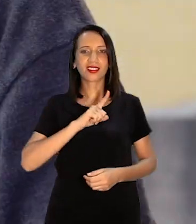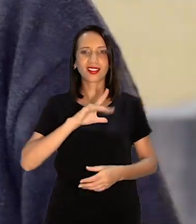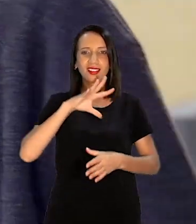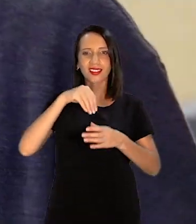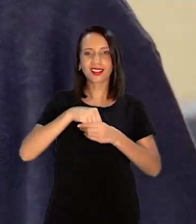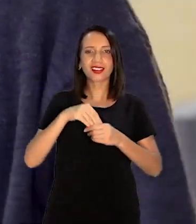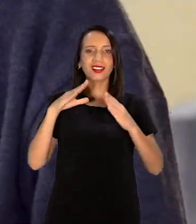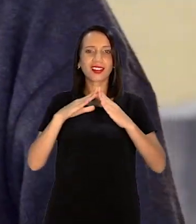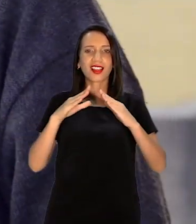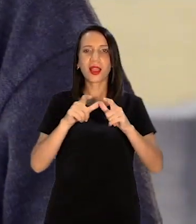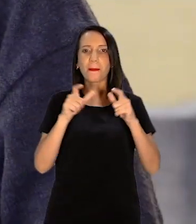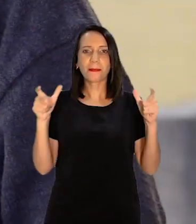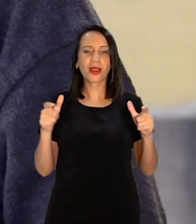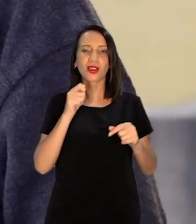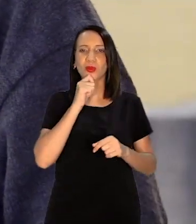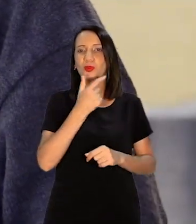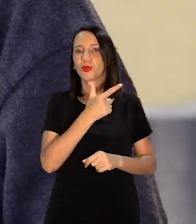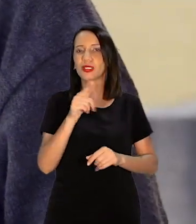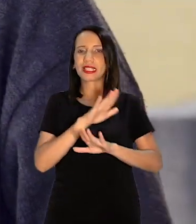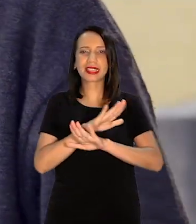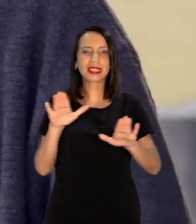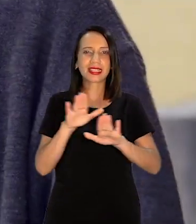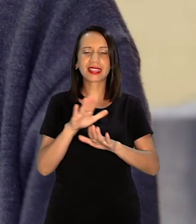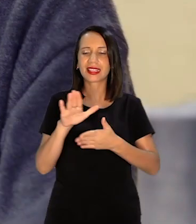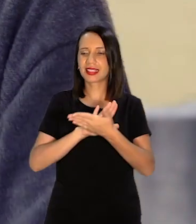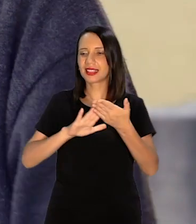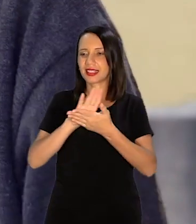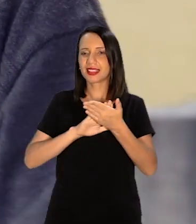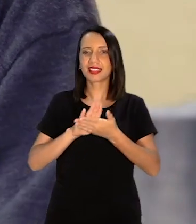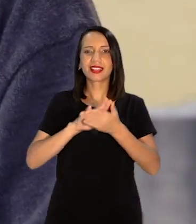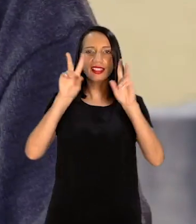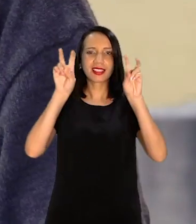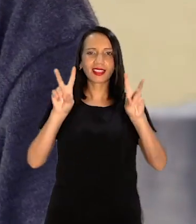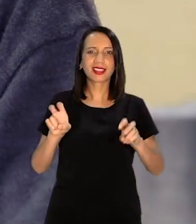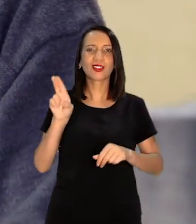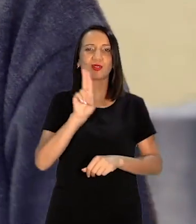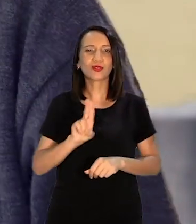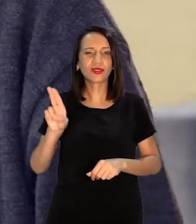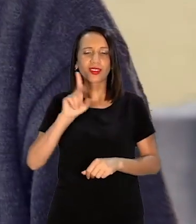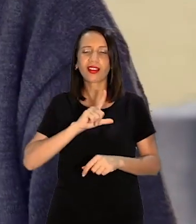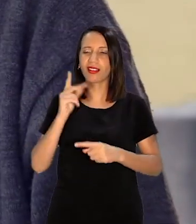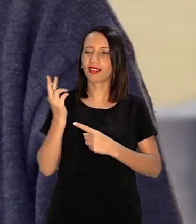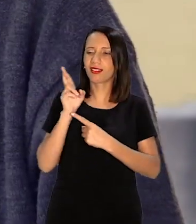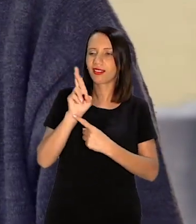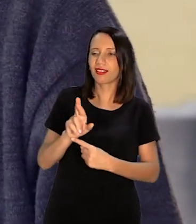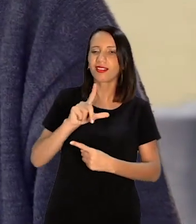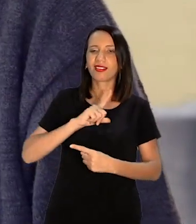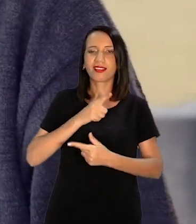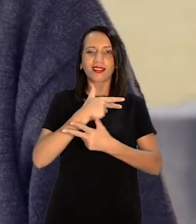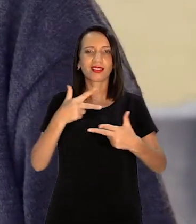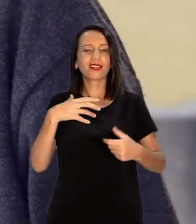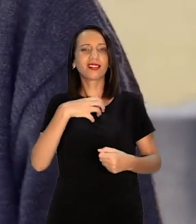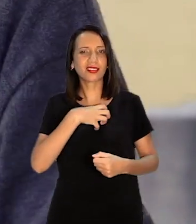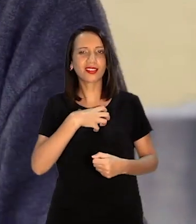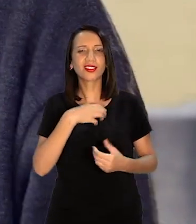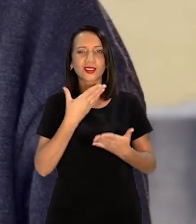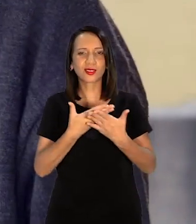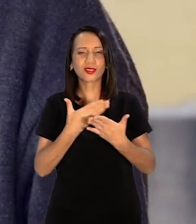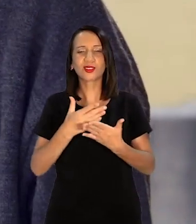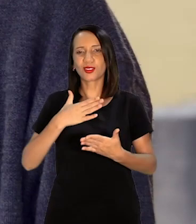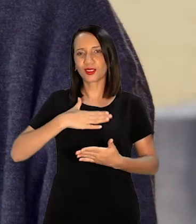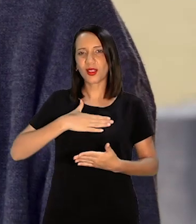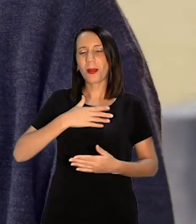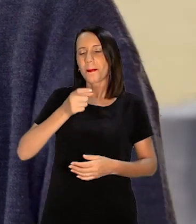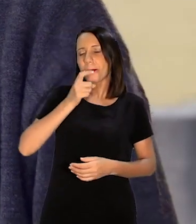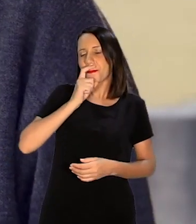Dentro de casa A maioria Não tinha nenhuma Porque em termos Referência universitária Referência de estudo Porque meu pai Era